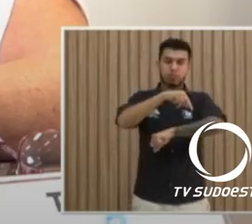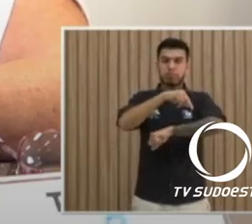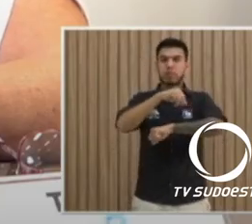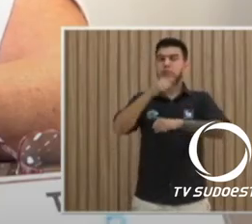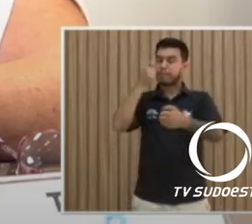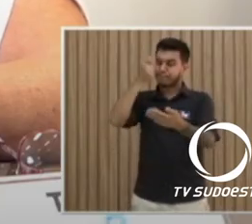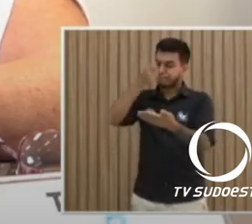Kaminski, PP.